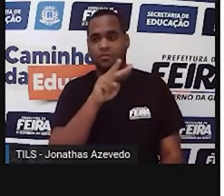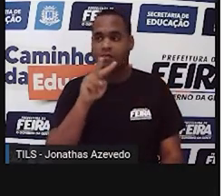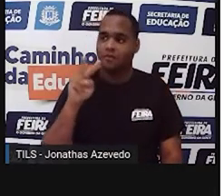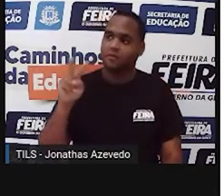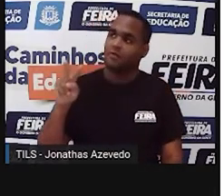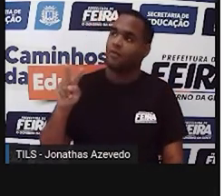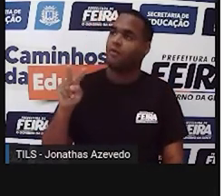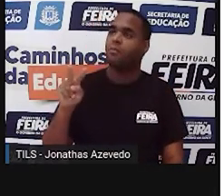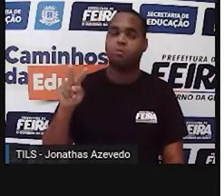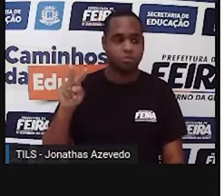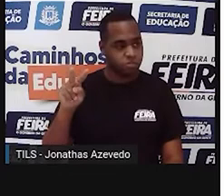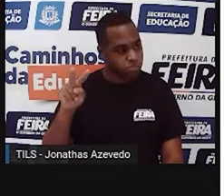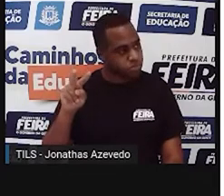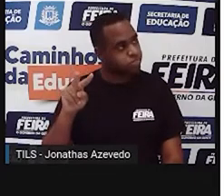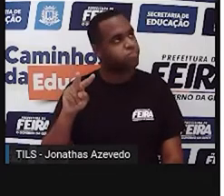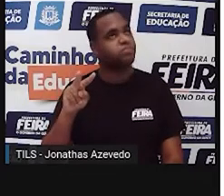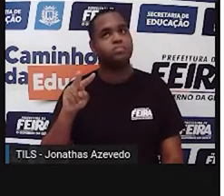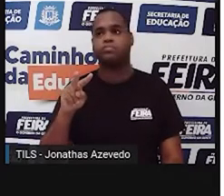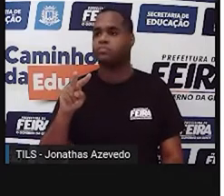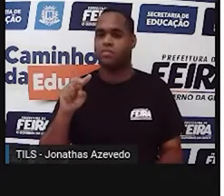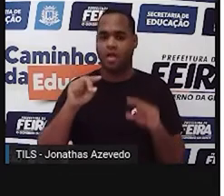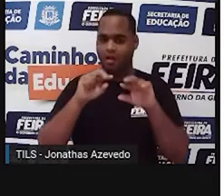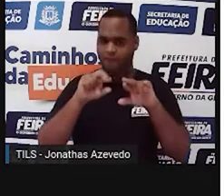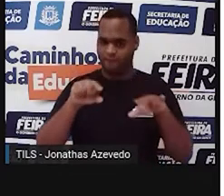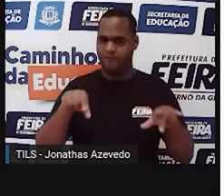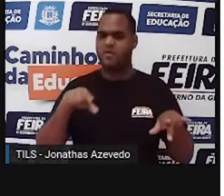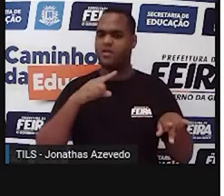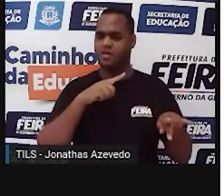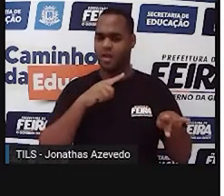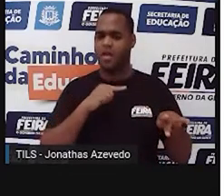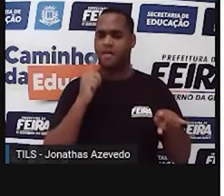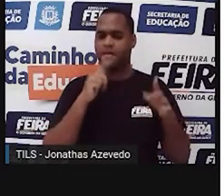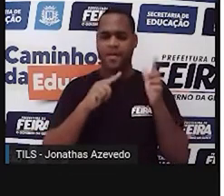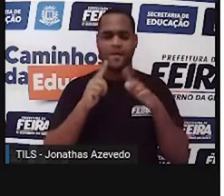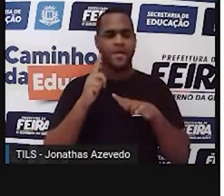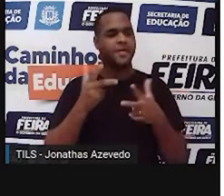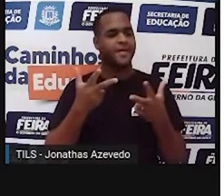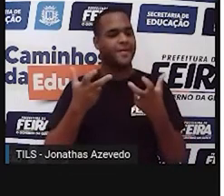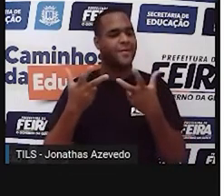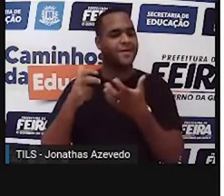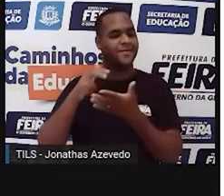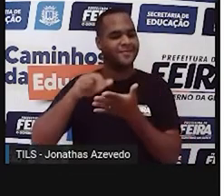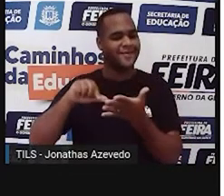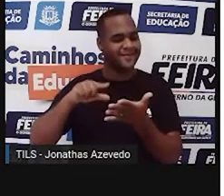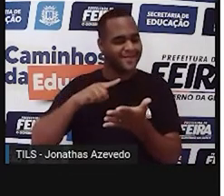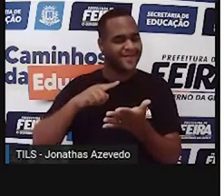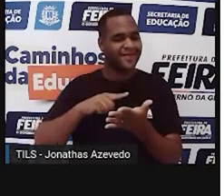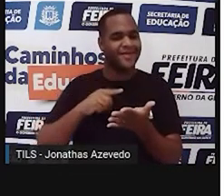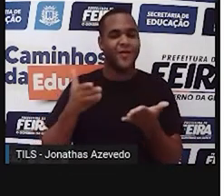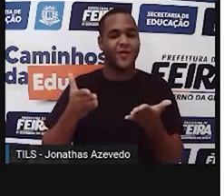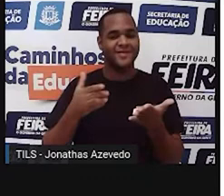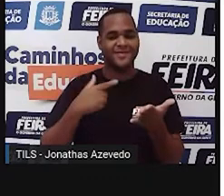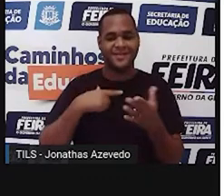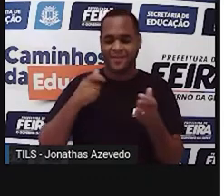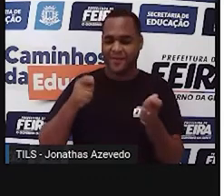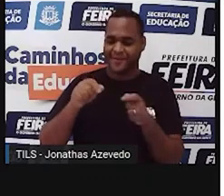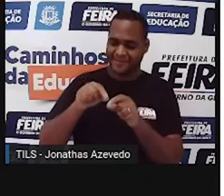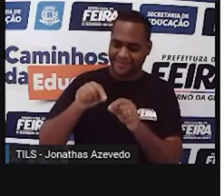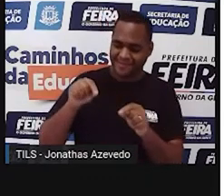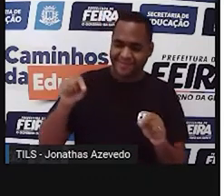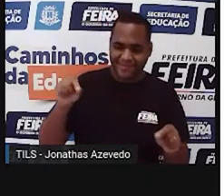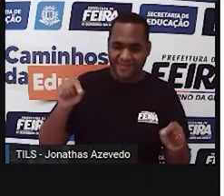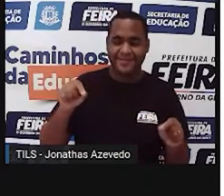volta, a gente vê, a gente consegue perceber objetos, né? Coisas que a gente pode medir, que tem